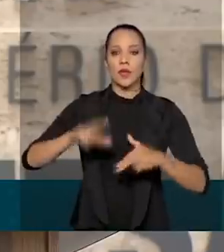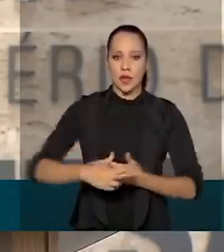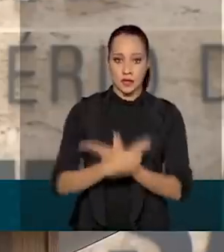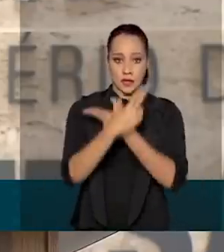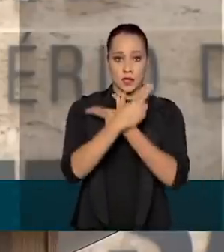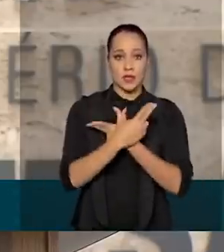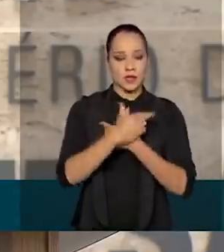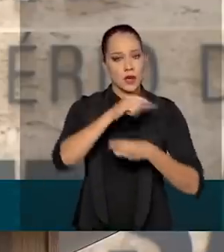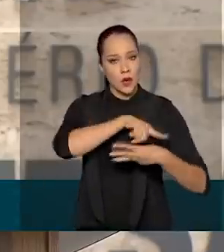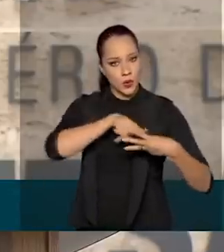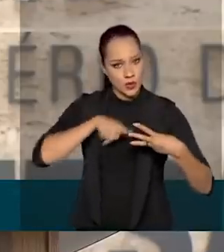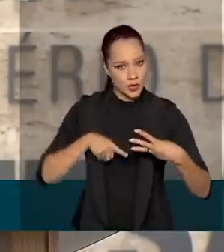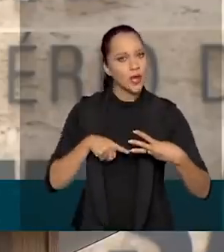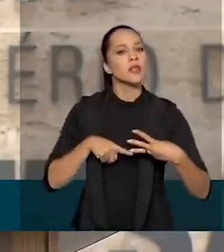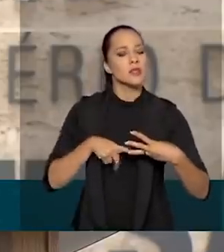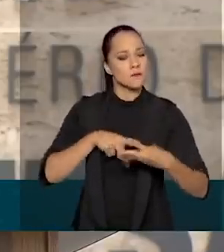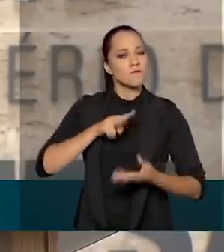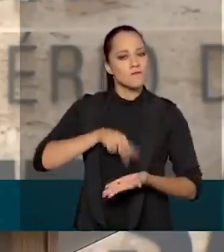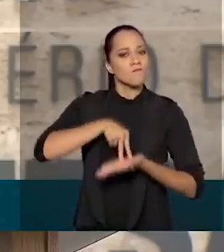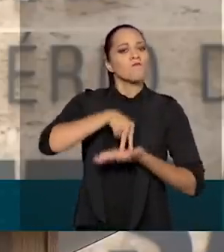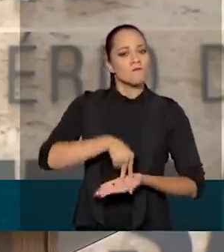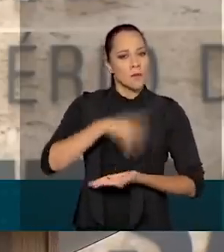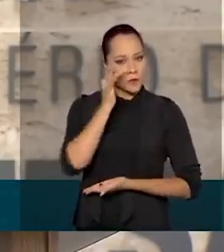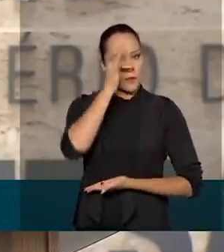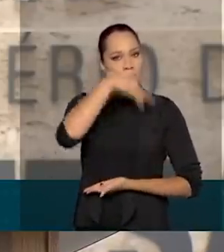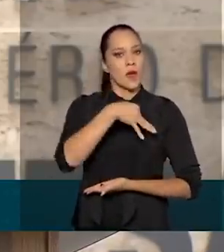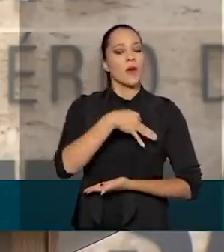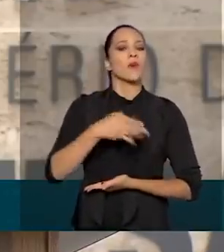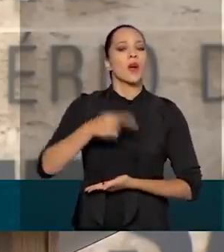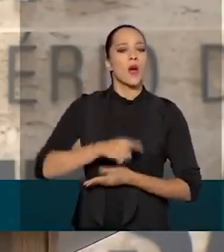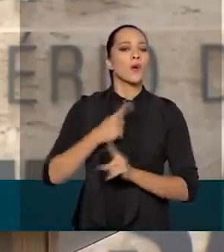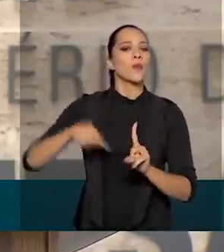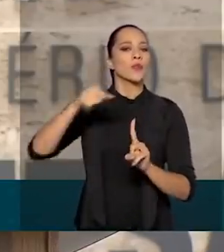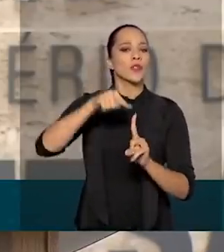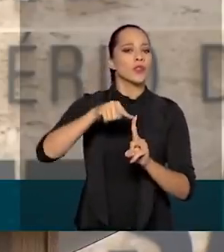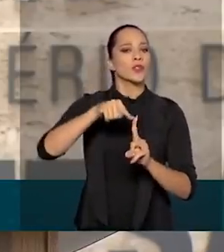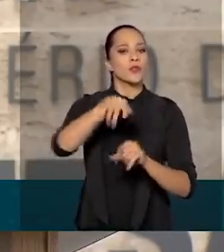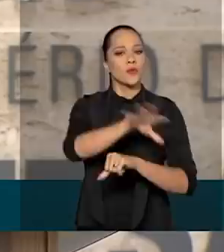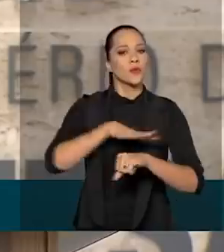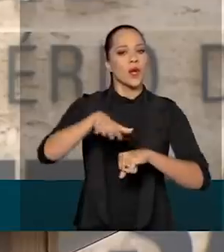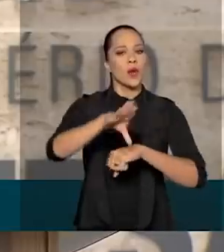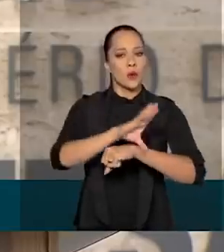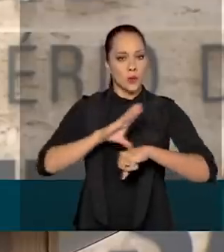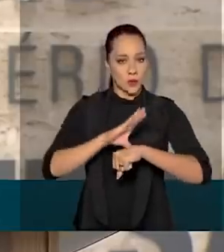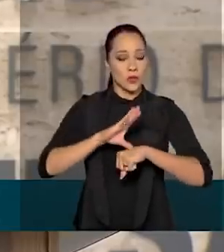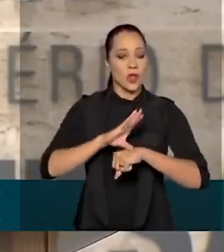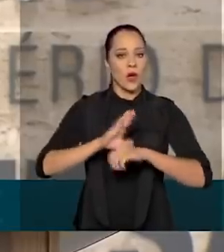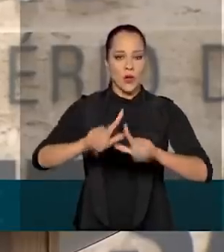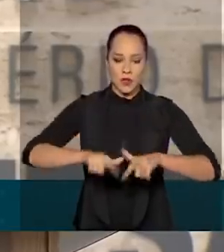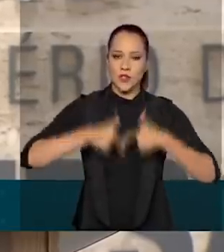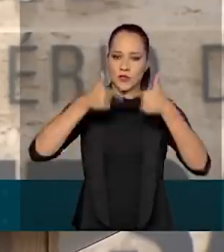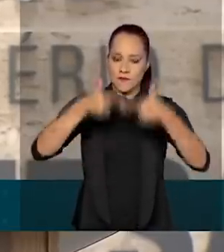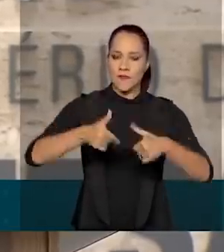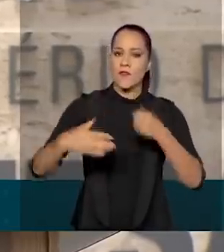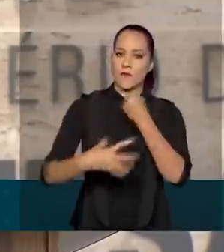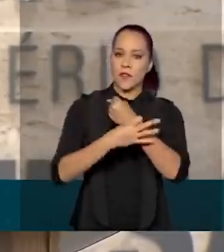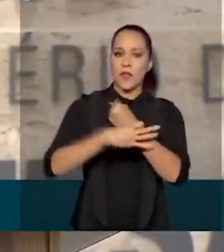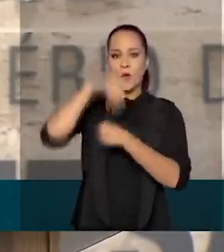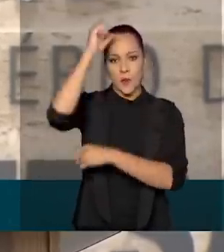Aérea Brasileira se mantêm fiéis às suas missões constitucionais de defender a pátria,